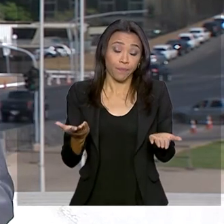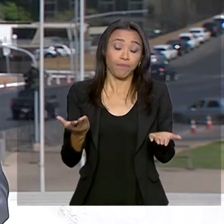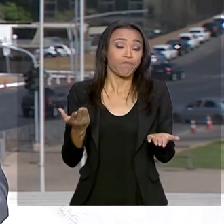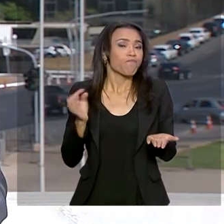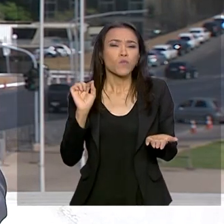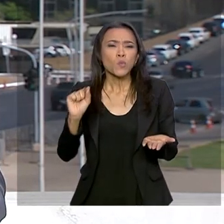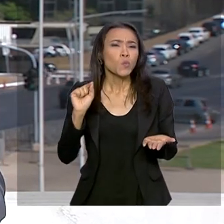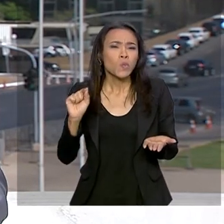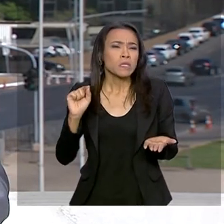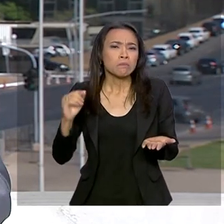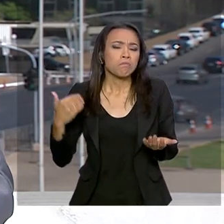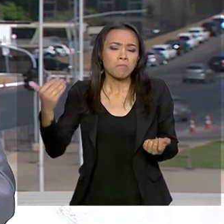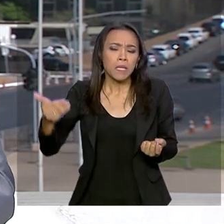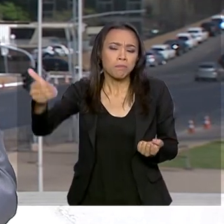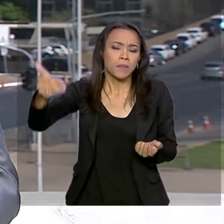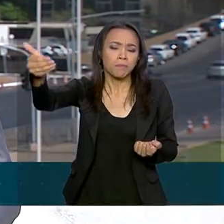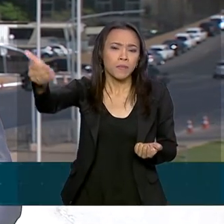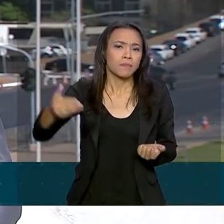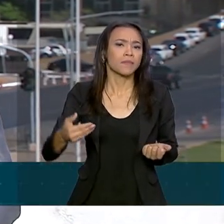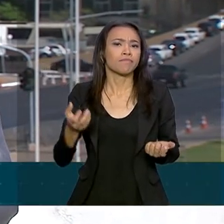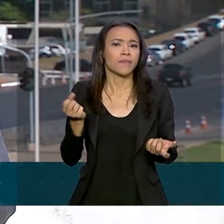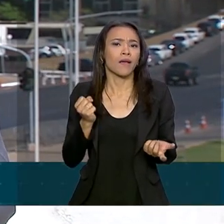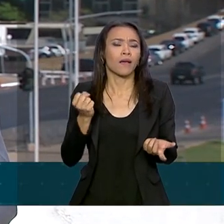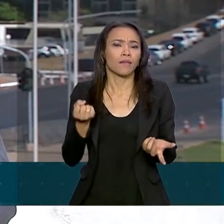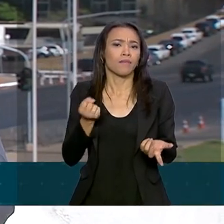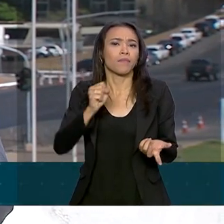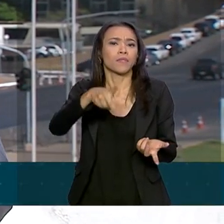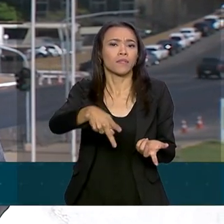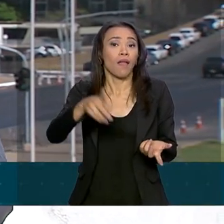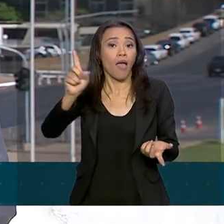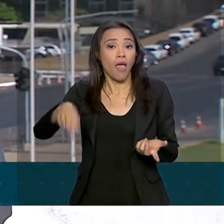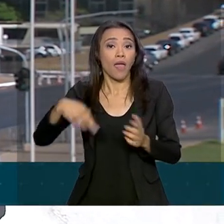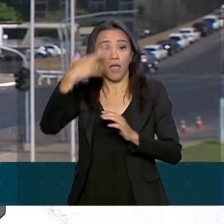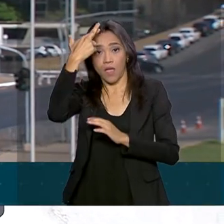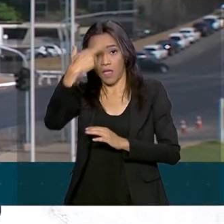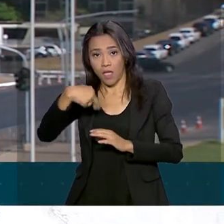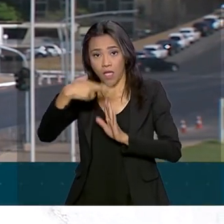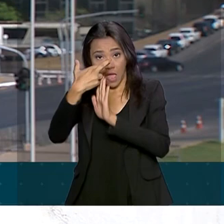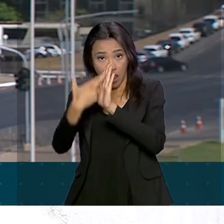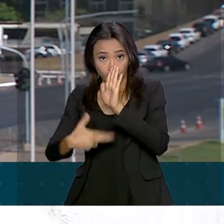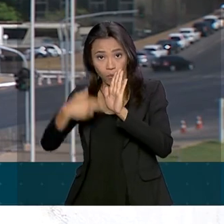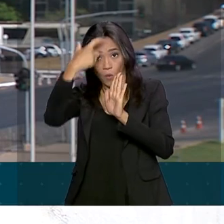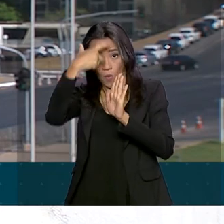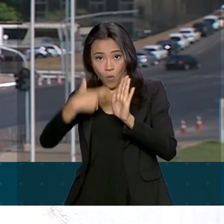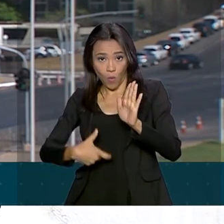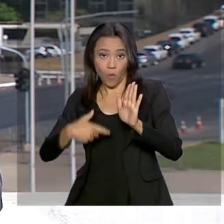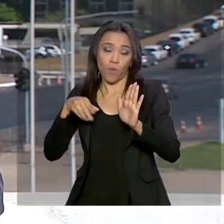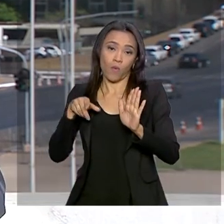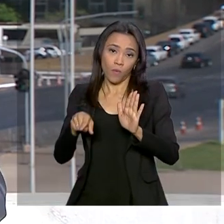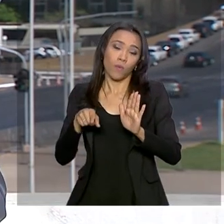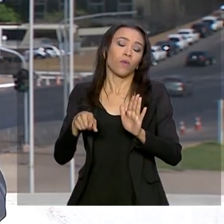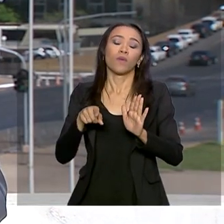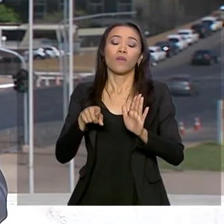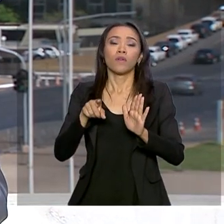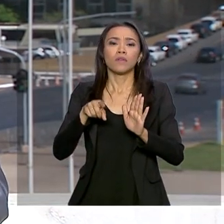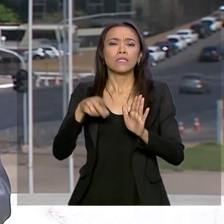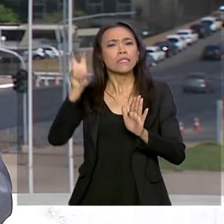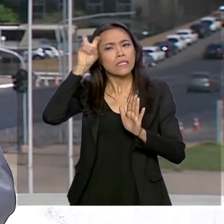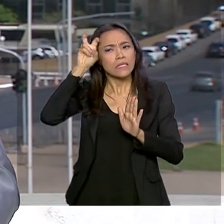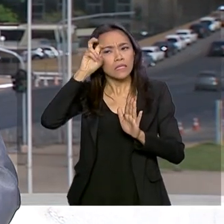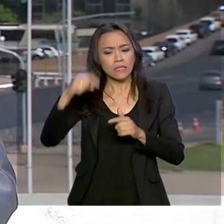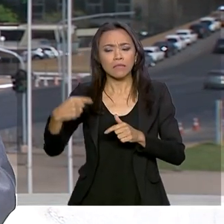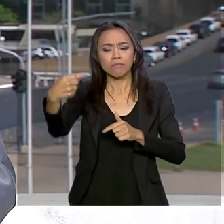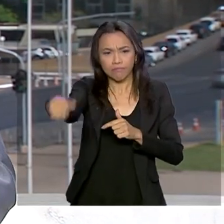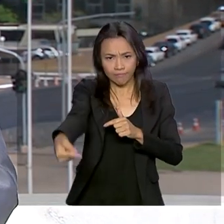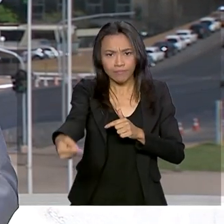ato da nova Previdência será o do relator, isso no Senado, o senador Tasso Gereissati. Na quinta-feira ele vai